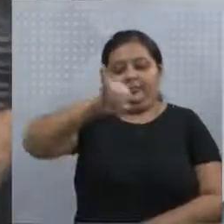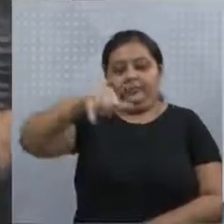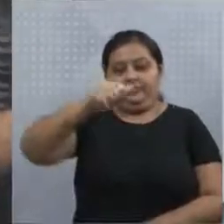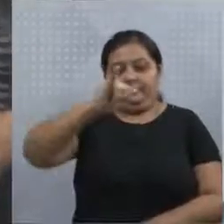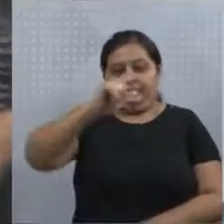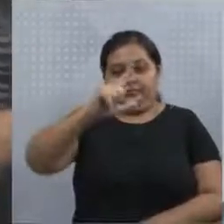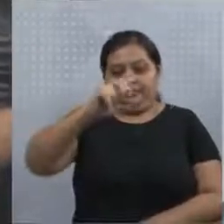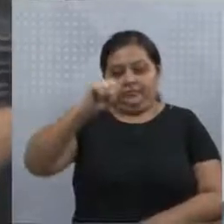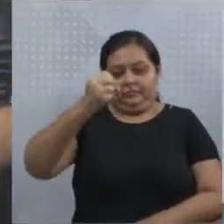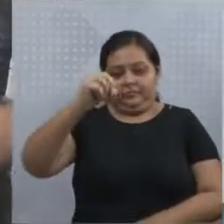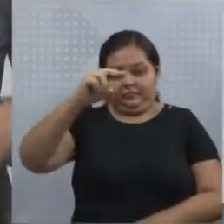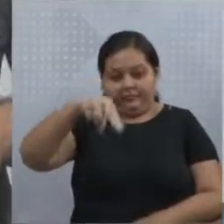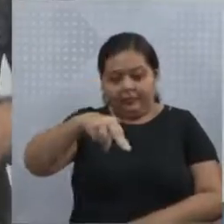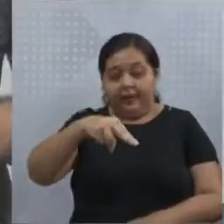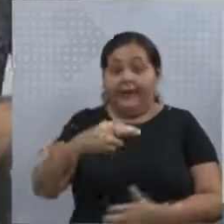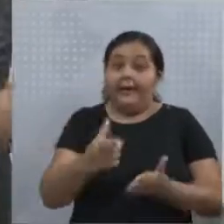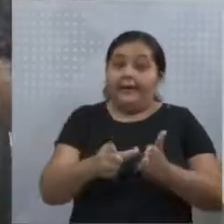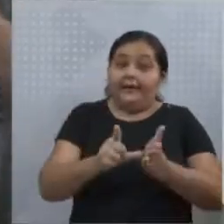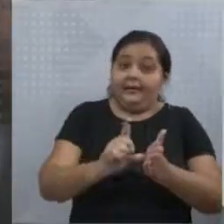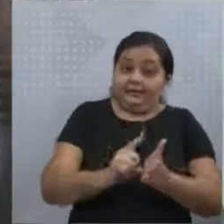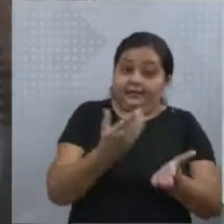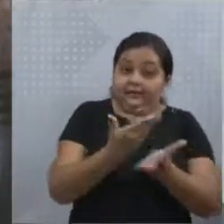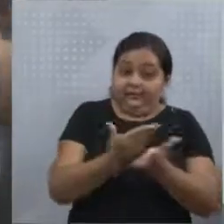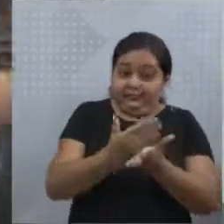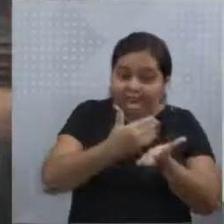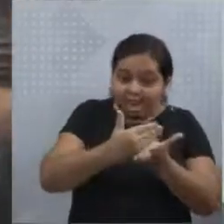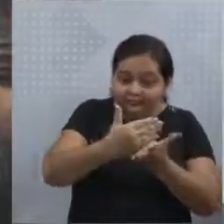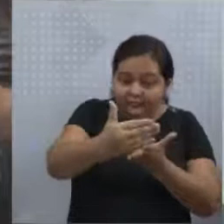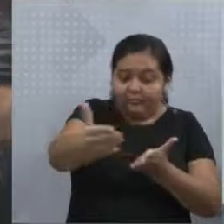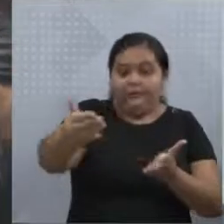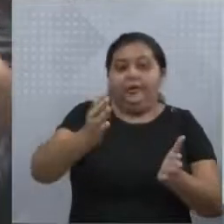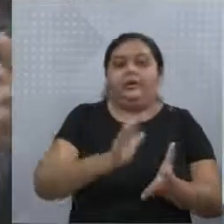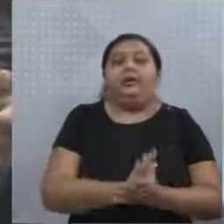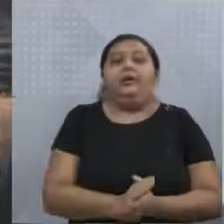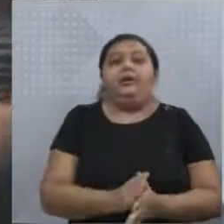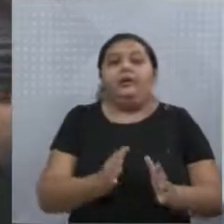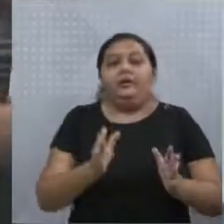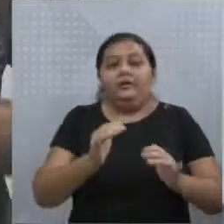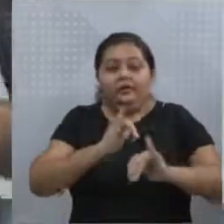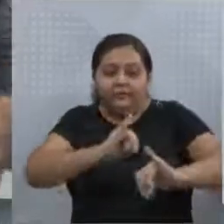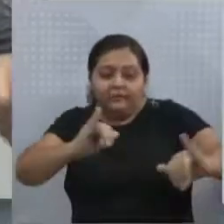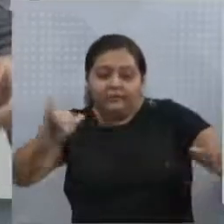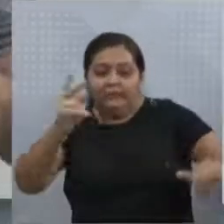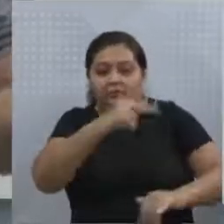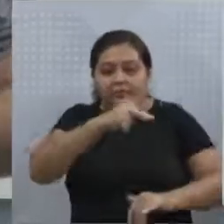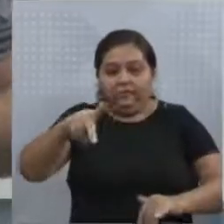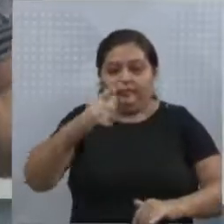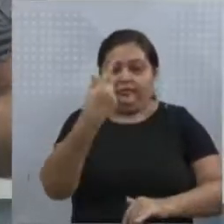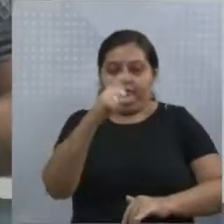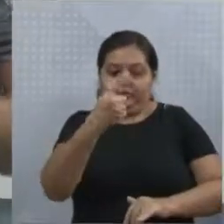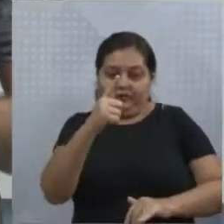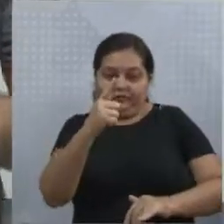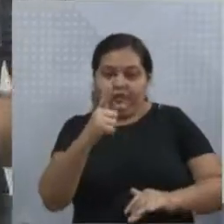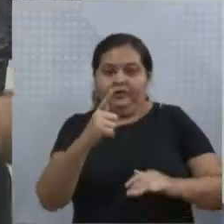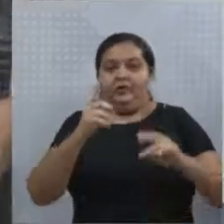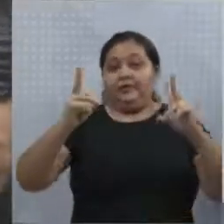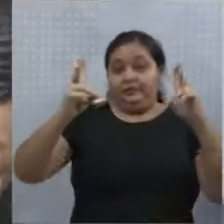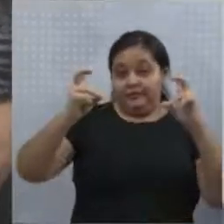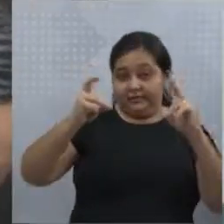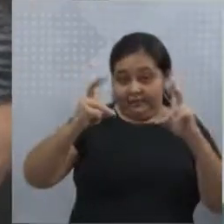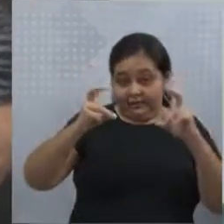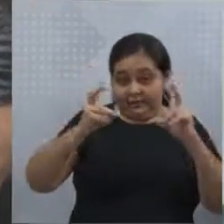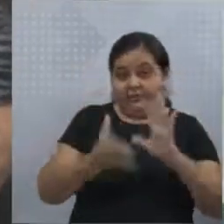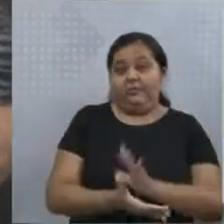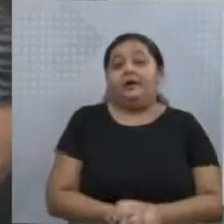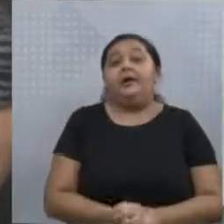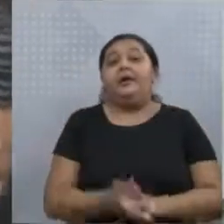começar a aula de hoje, eu quero enfatizar aos meus colegas profissionais professores de Geografia que esse conteúdo estou ministrando,